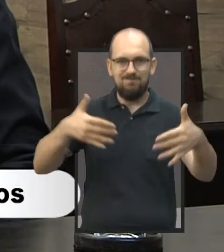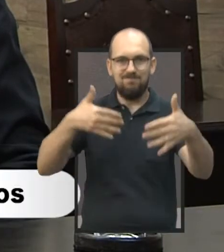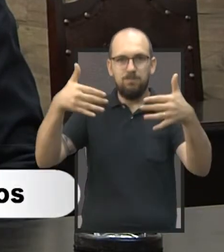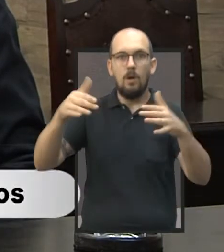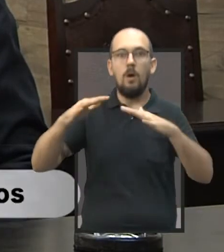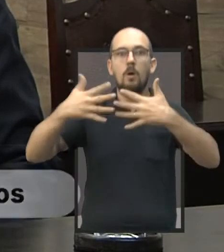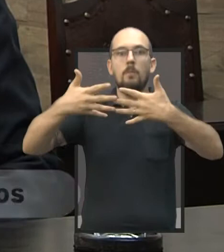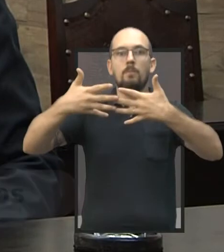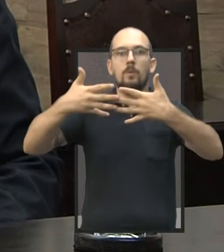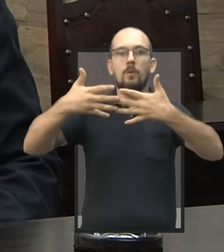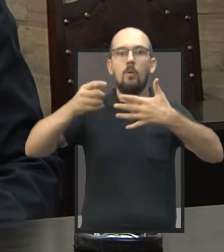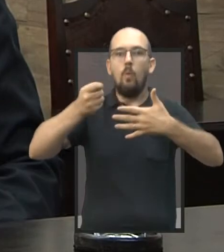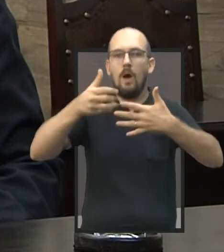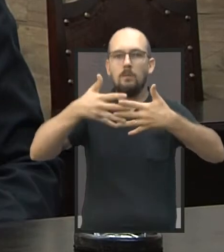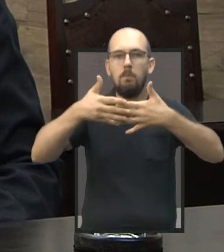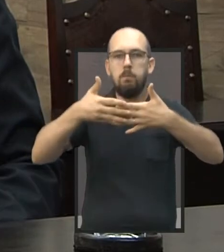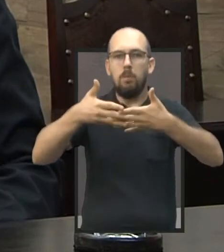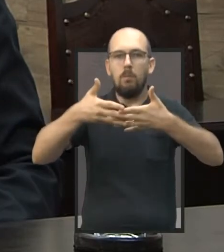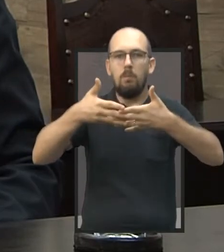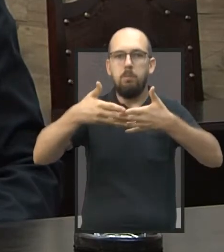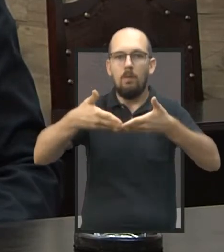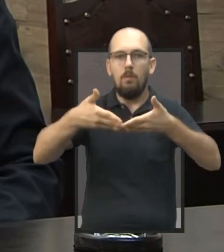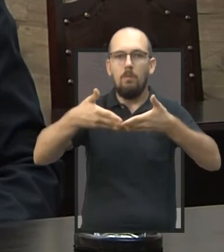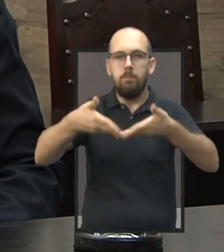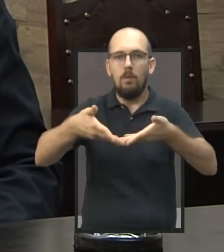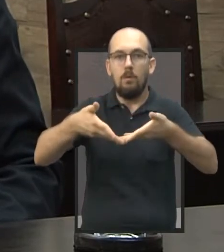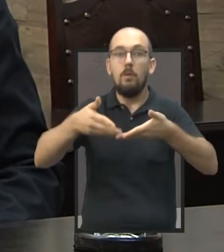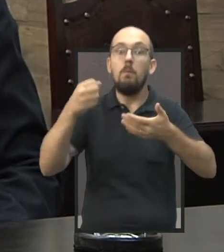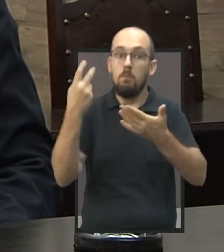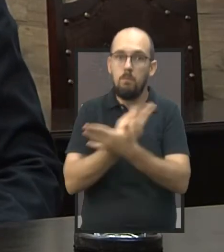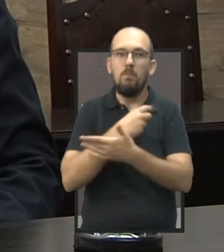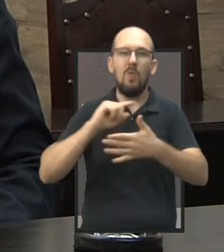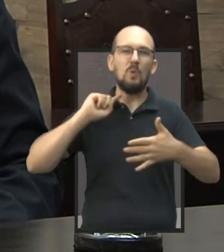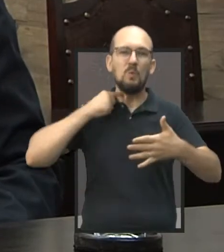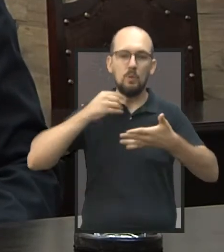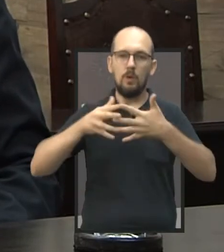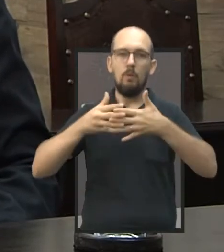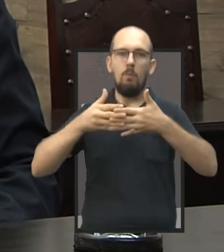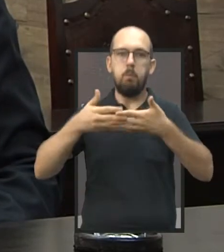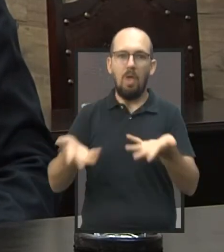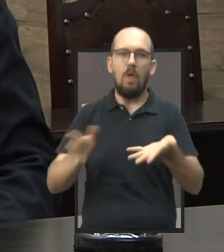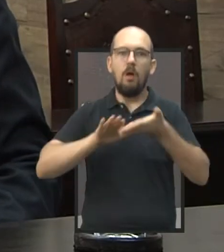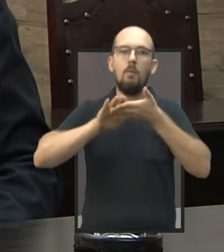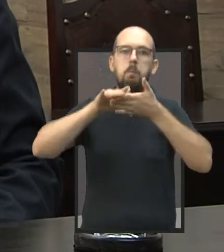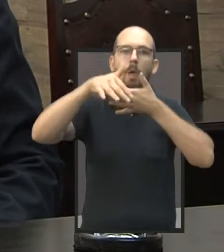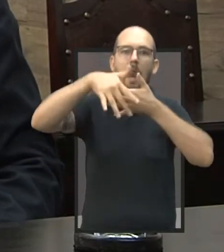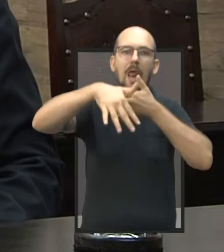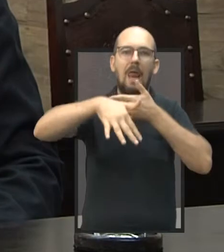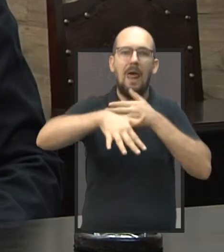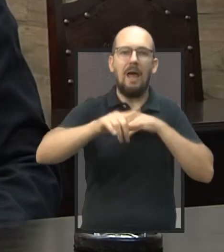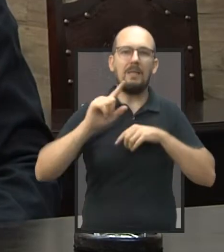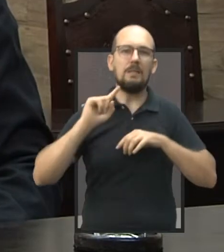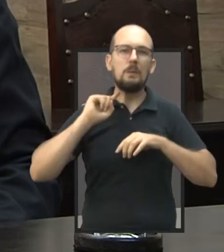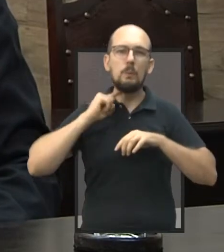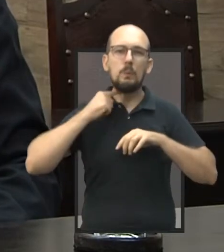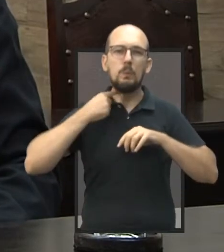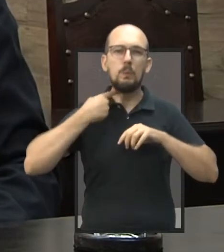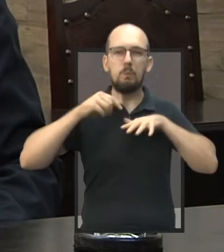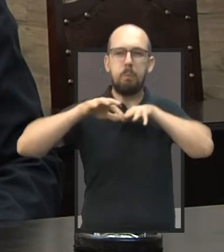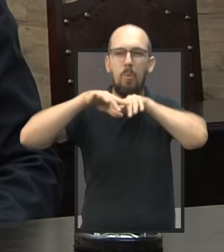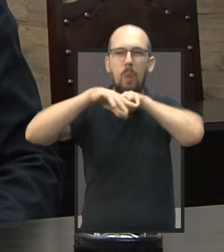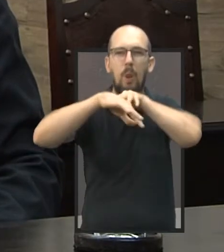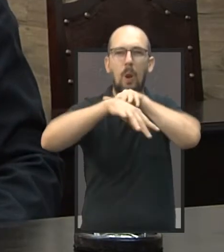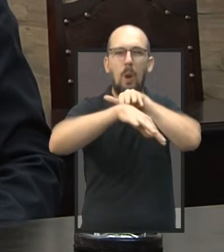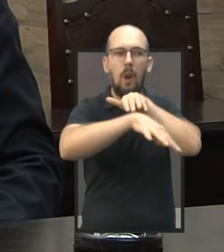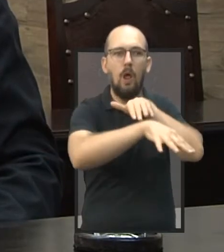os dejetos que lá estão acumulados, eles vão para o Rio Jaú, porque a proximidade do Rio Jaú é bem perigosa para esse tipo de